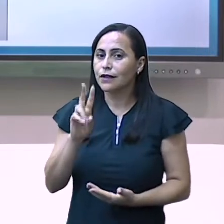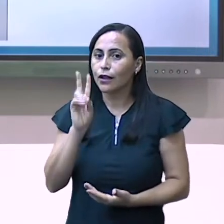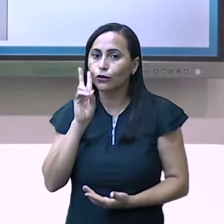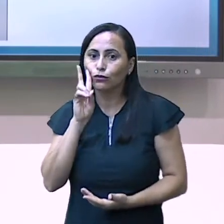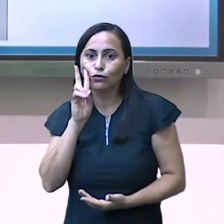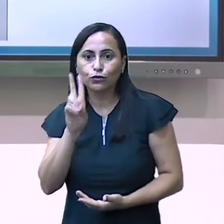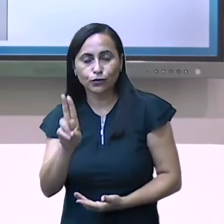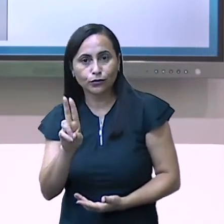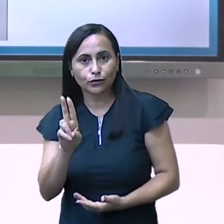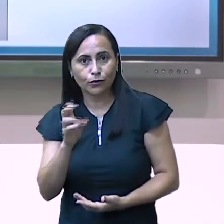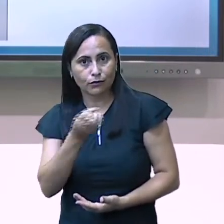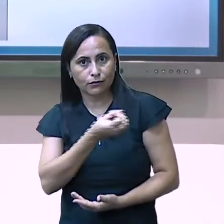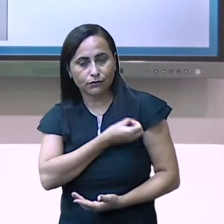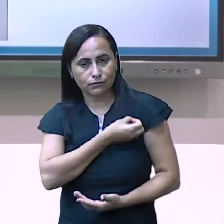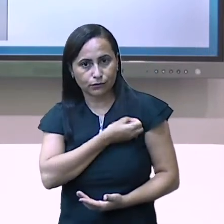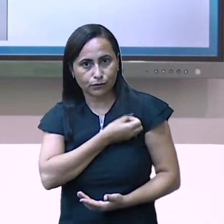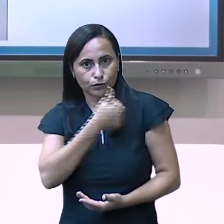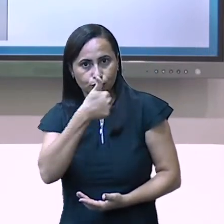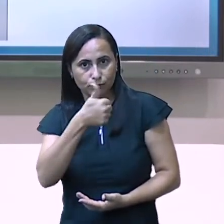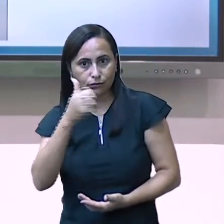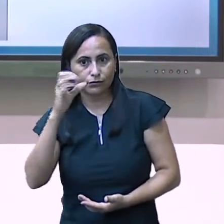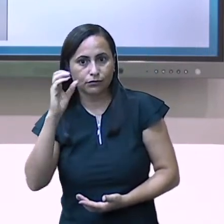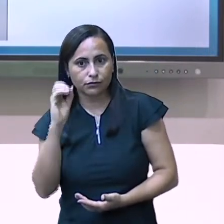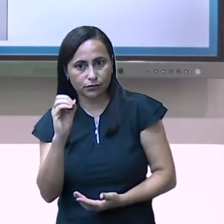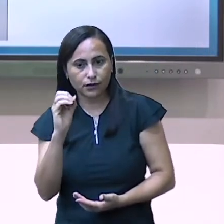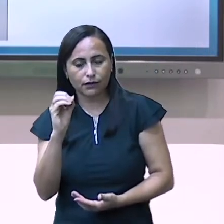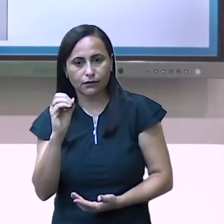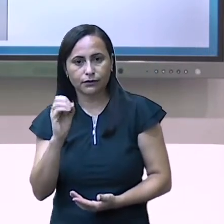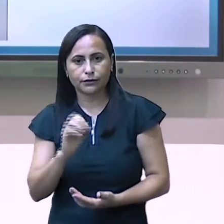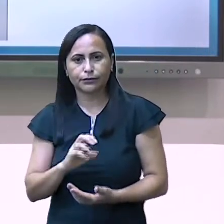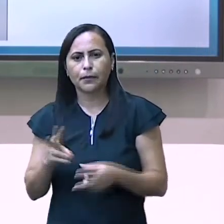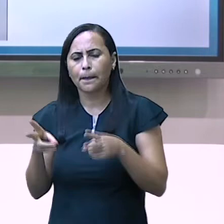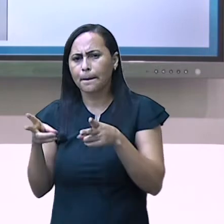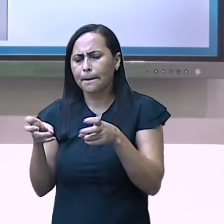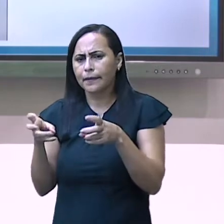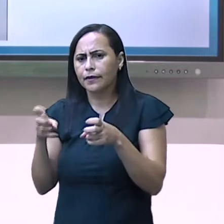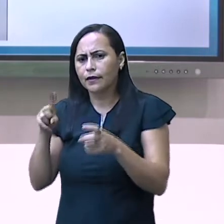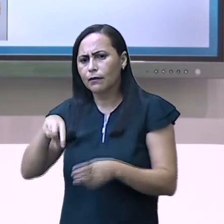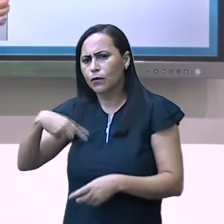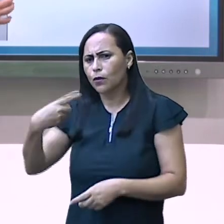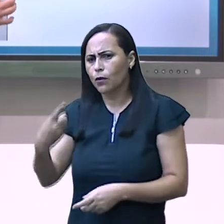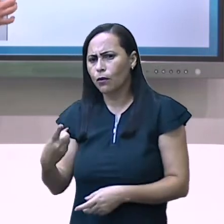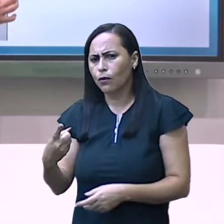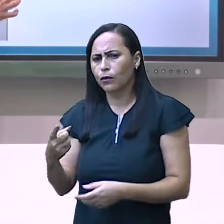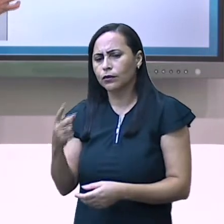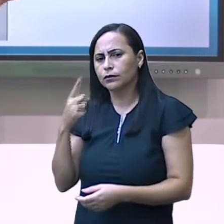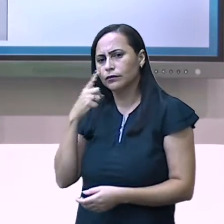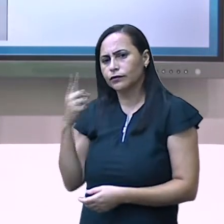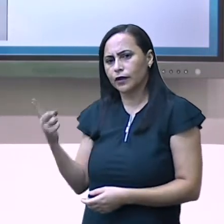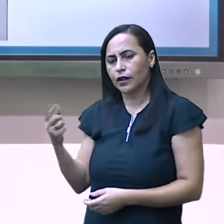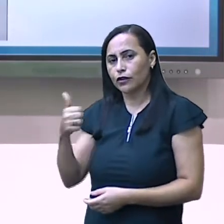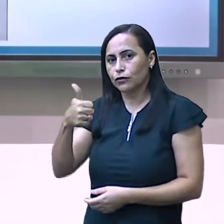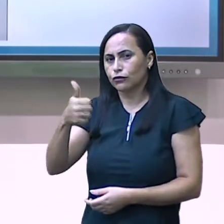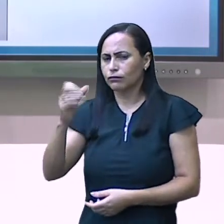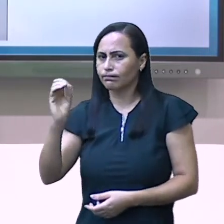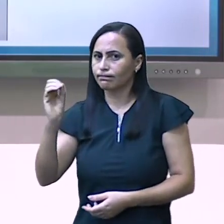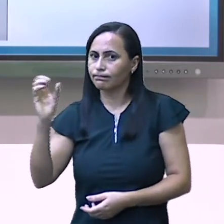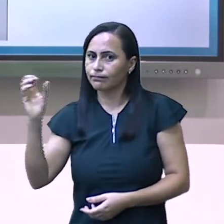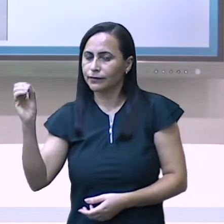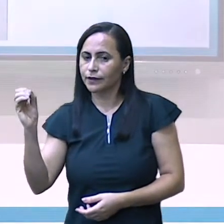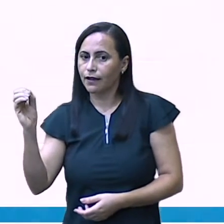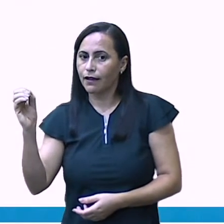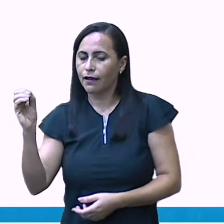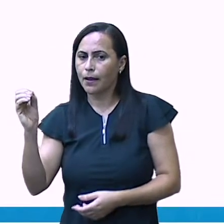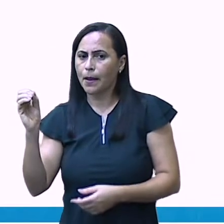né? O 1 e o 0. E observe o nosso terceiro número. 100. O 100 nós representamos